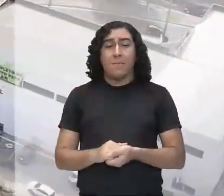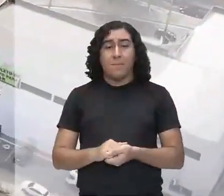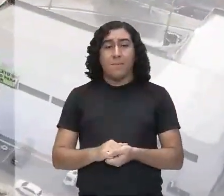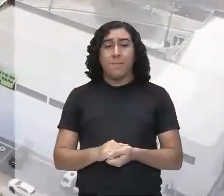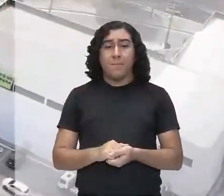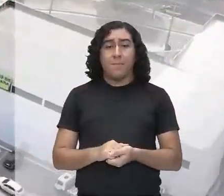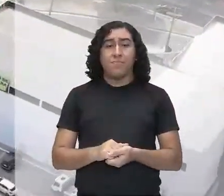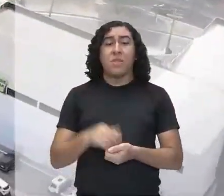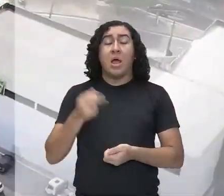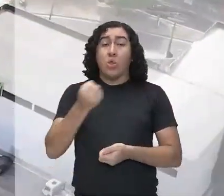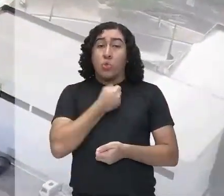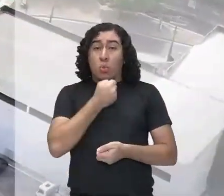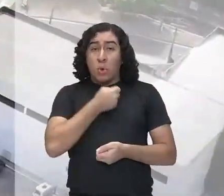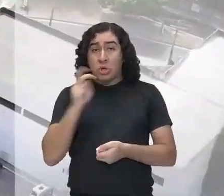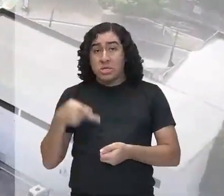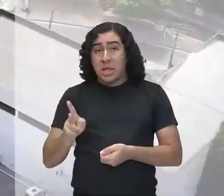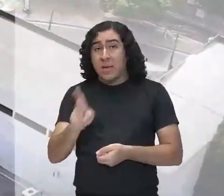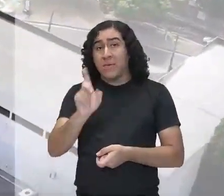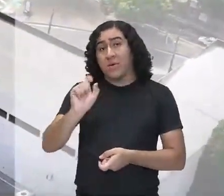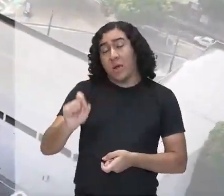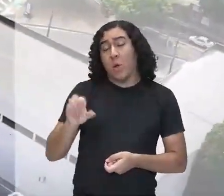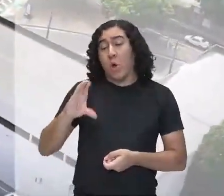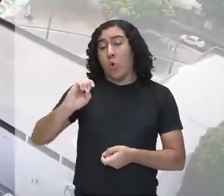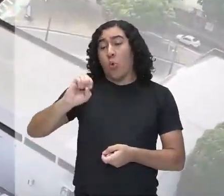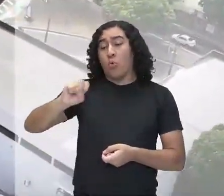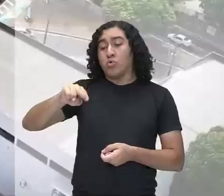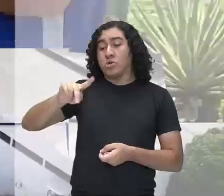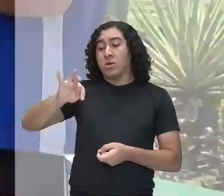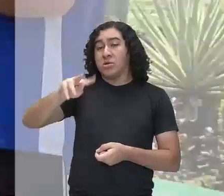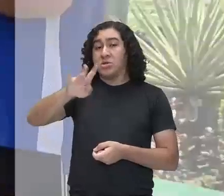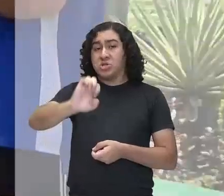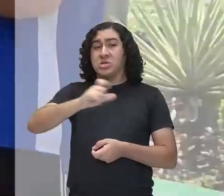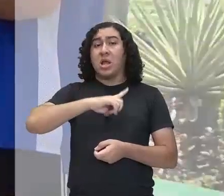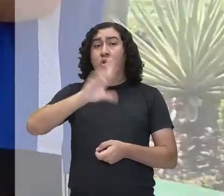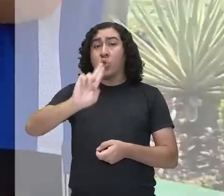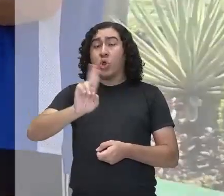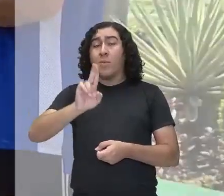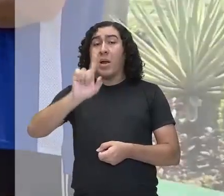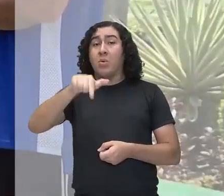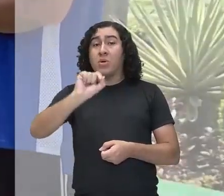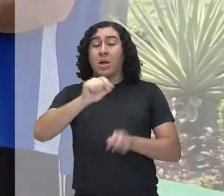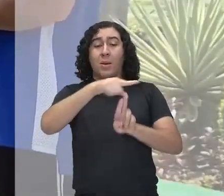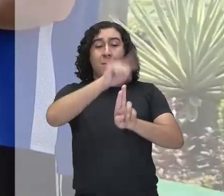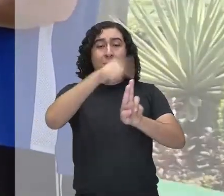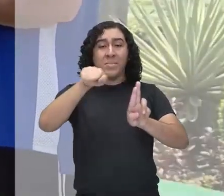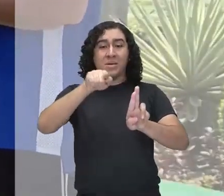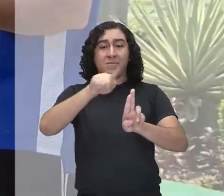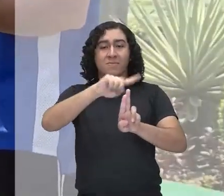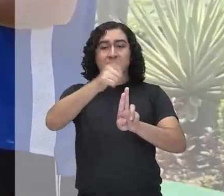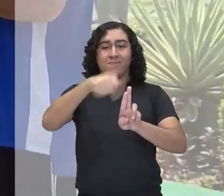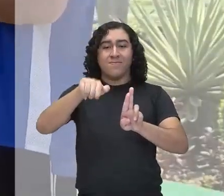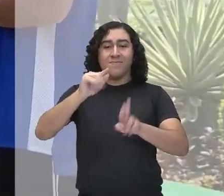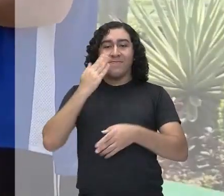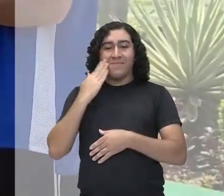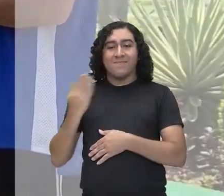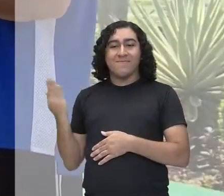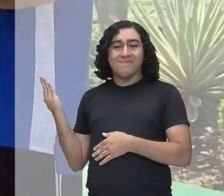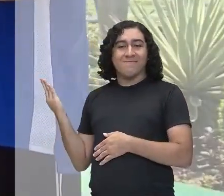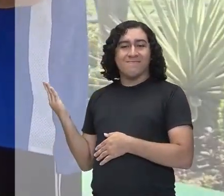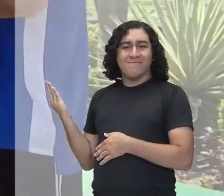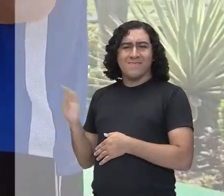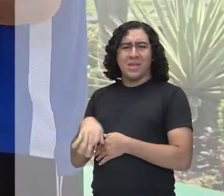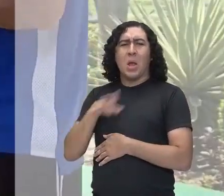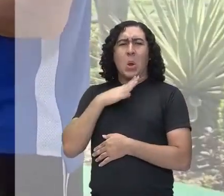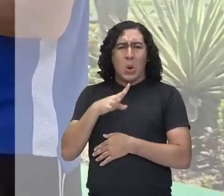a gente tá falando de uma constante. É! E essa constante tem um nome. É o famoso pi. Não sei se o senhor já ouviu falar. Eu já estudei falando do